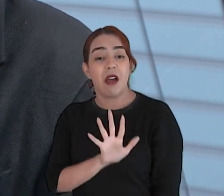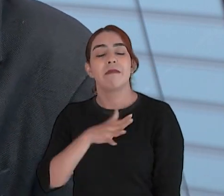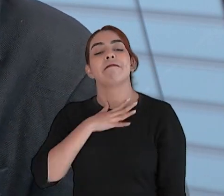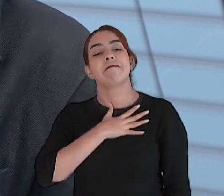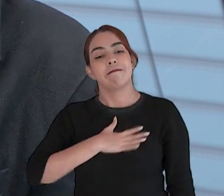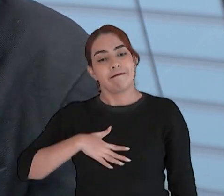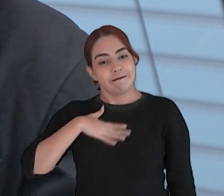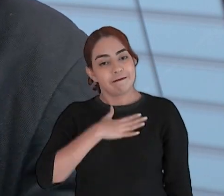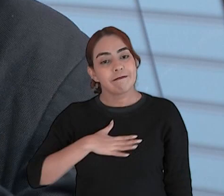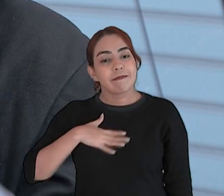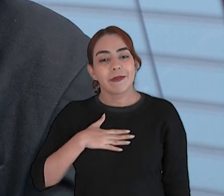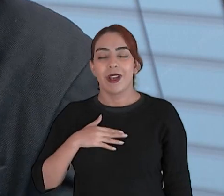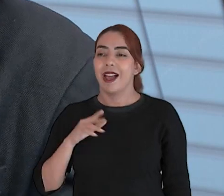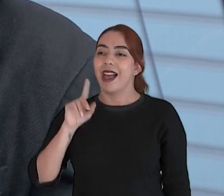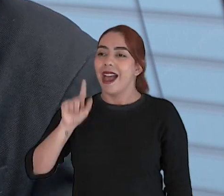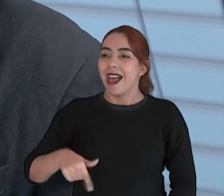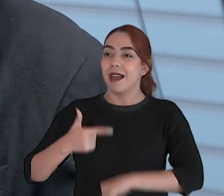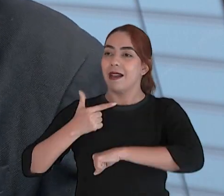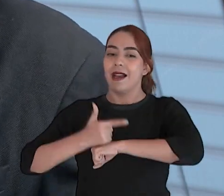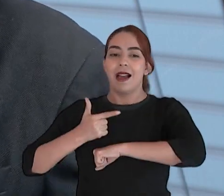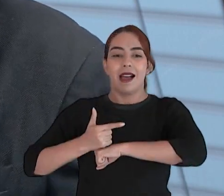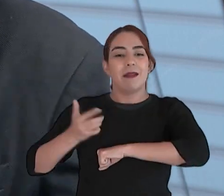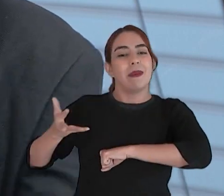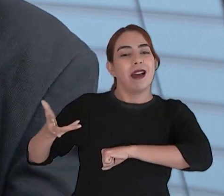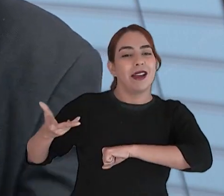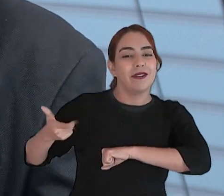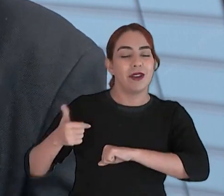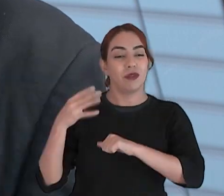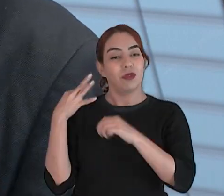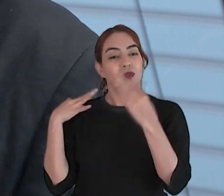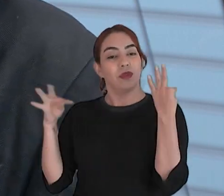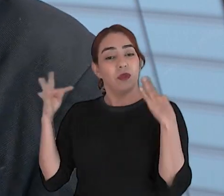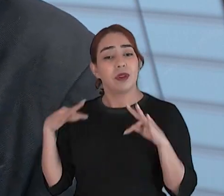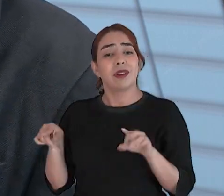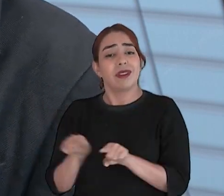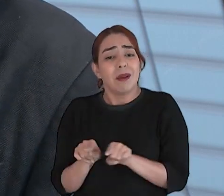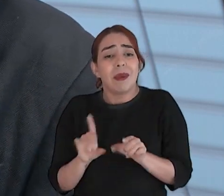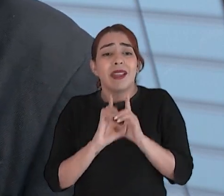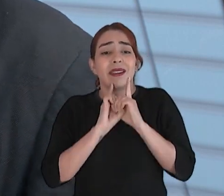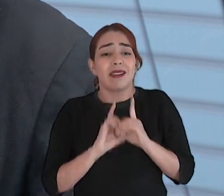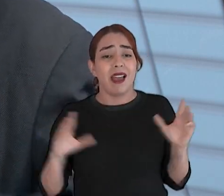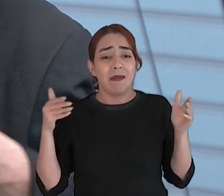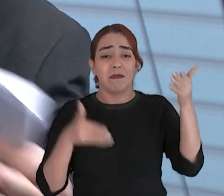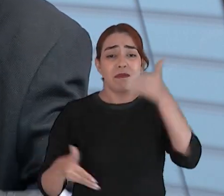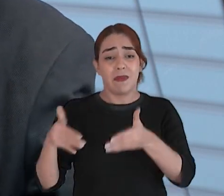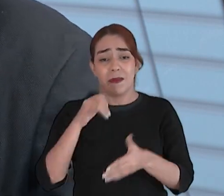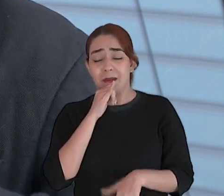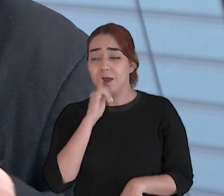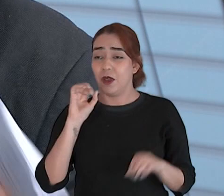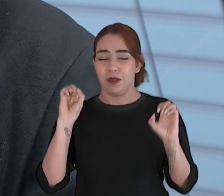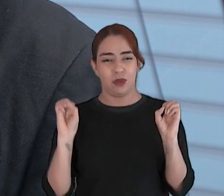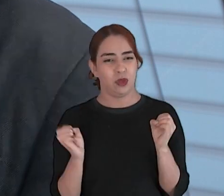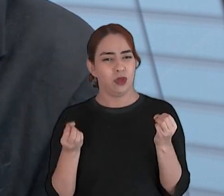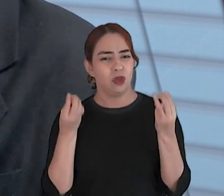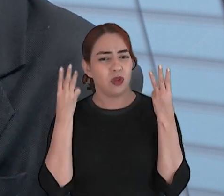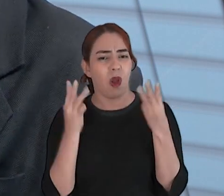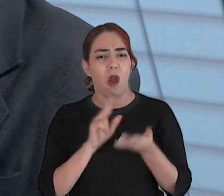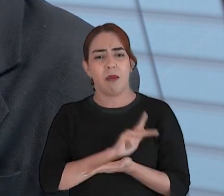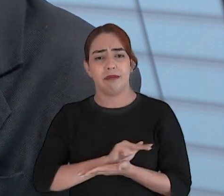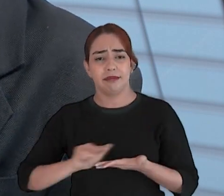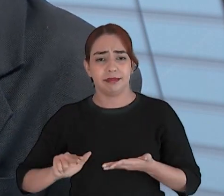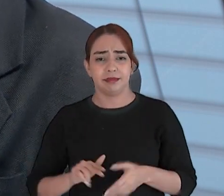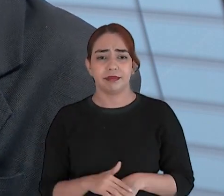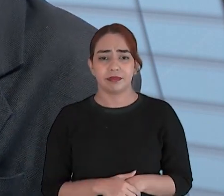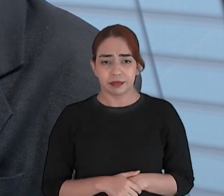não é só um grande cartão postal é o momento em que a cidade se encontra mesmo democraticamente serão nos shows e etc eu